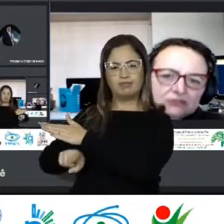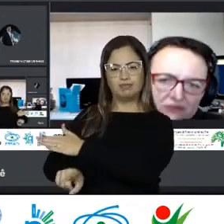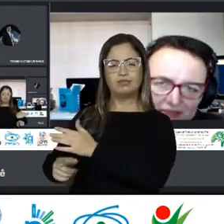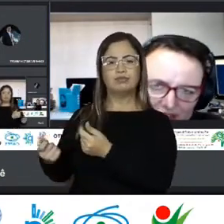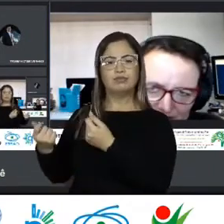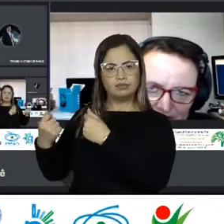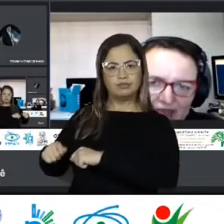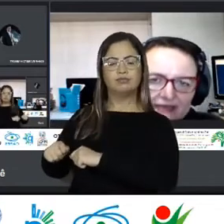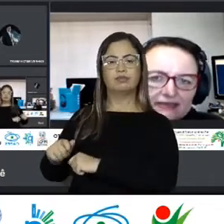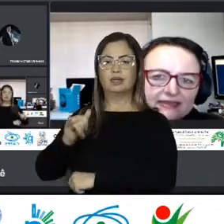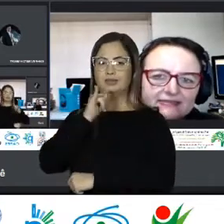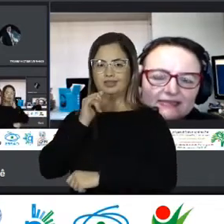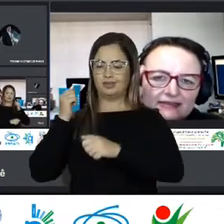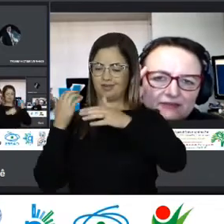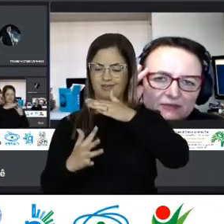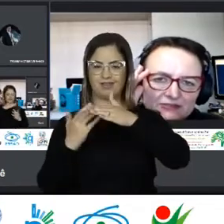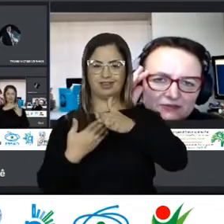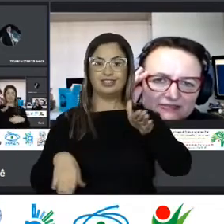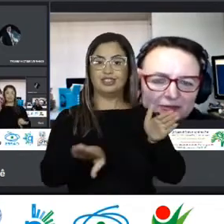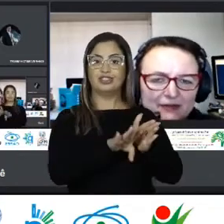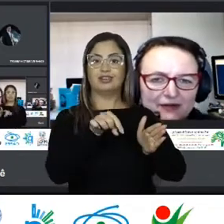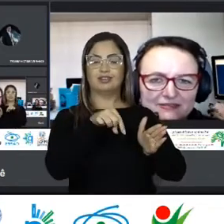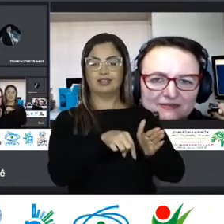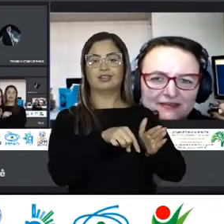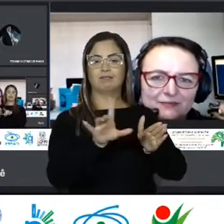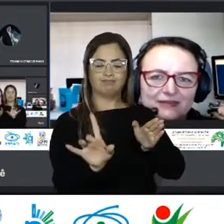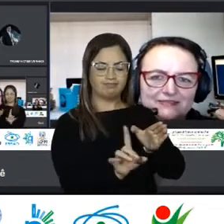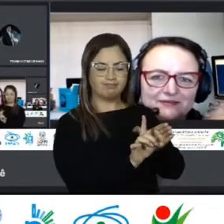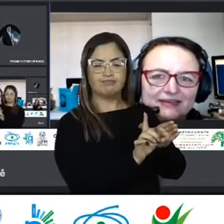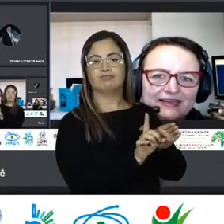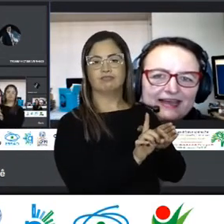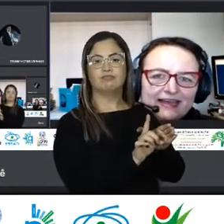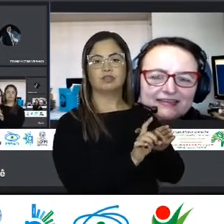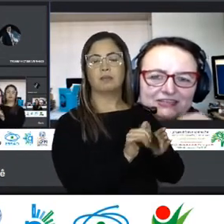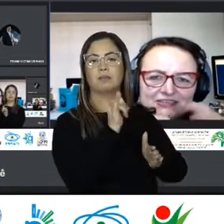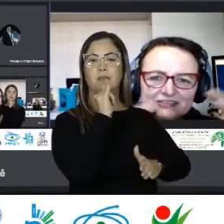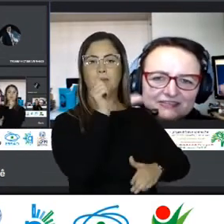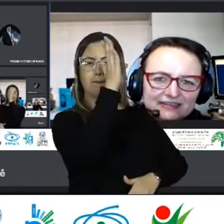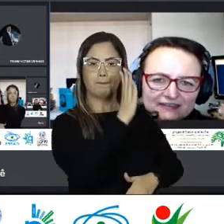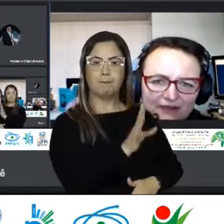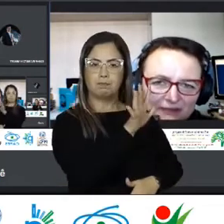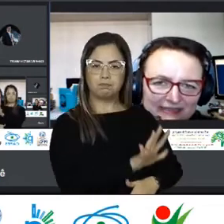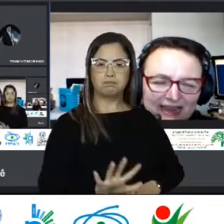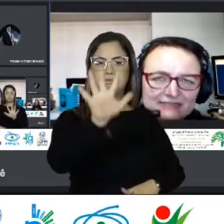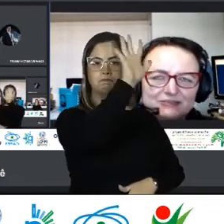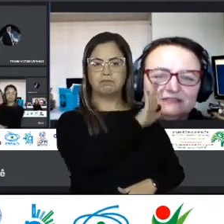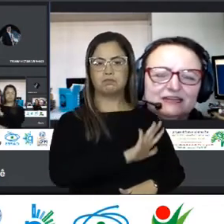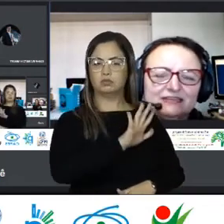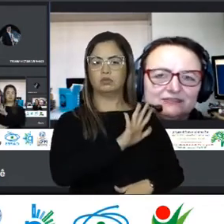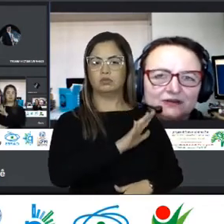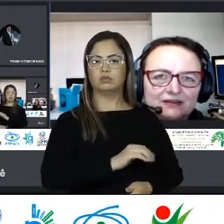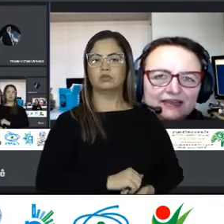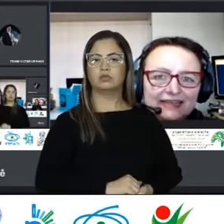vezes O migrante Quando ele chega E ele vê Uma situação Que para nós Aqui do Brasil A gente De certa forma Entre